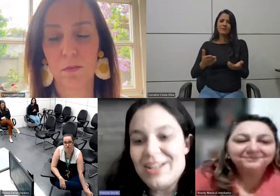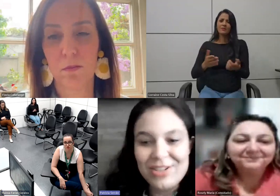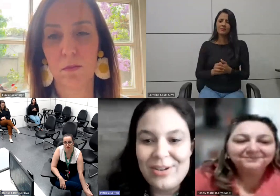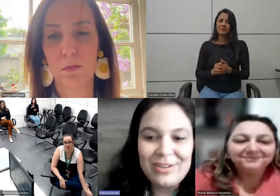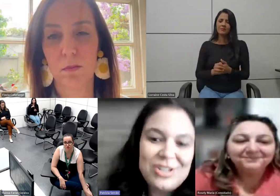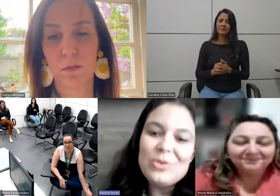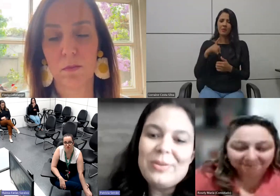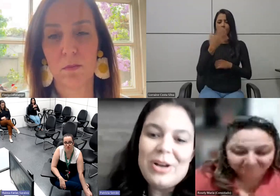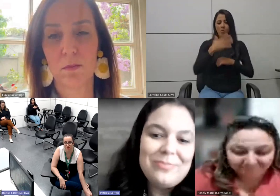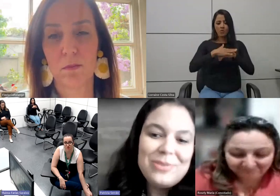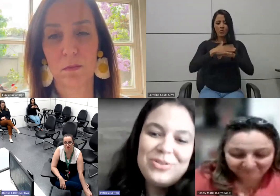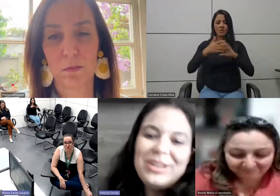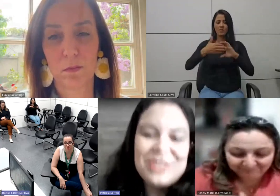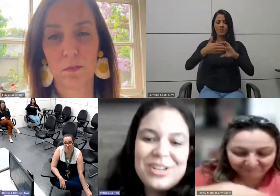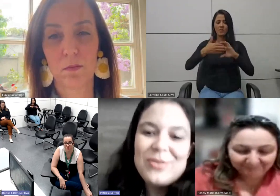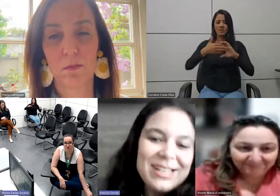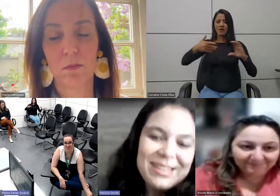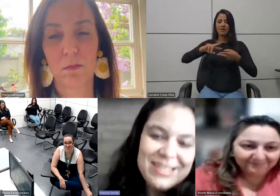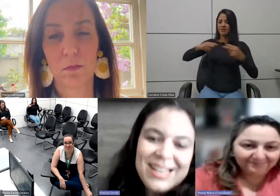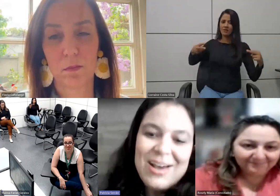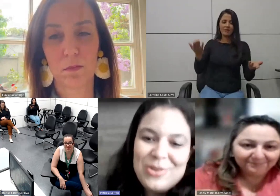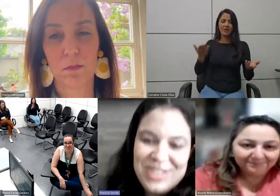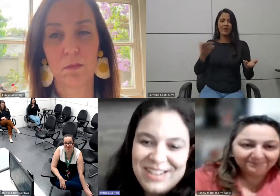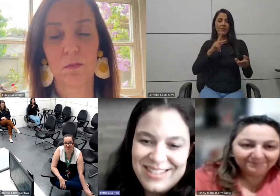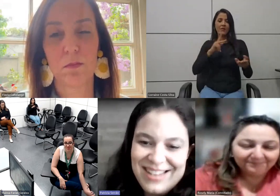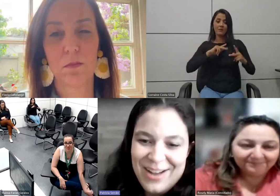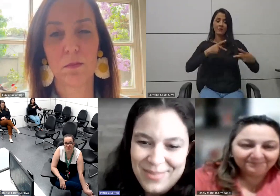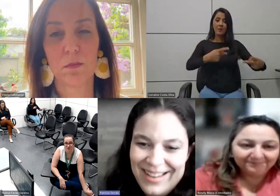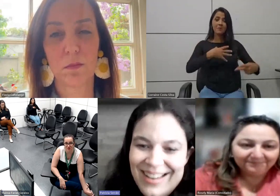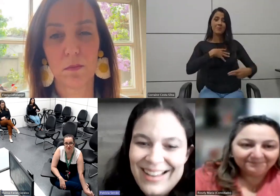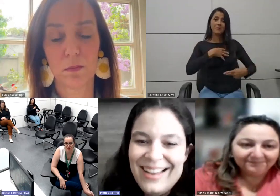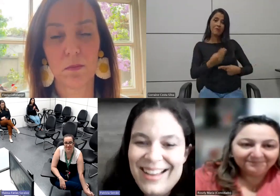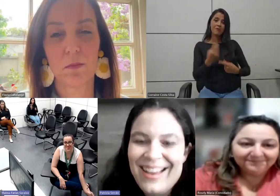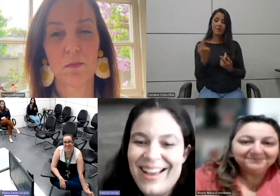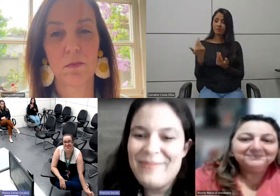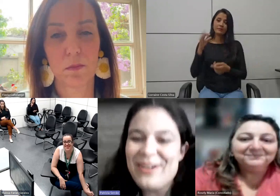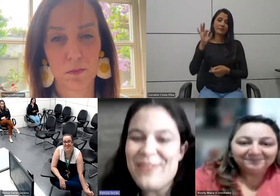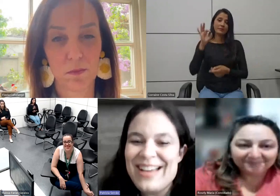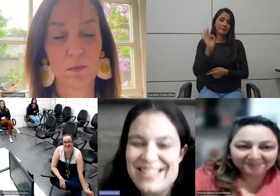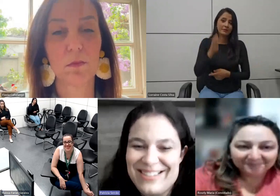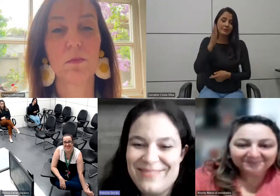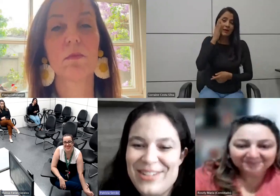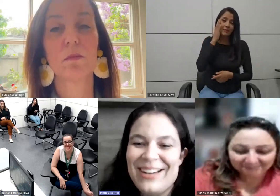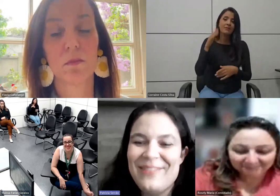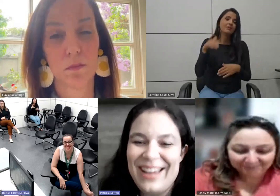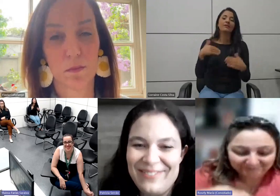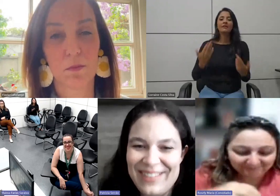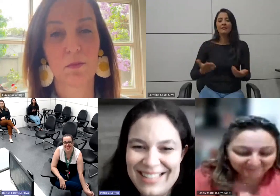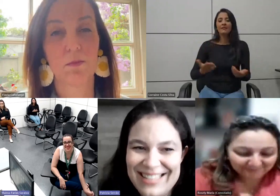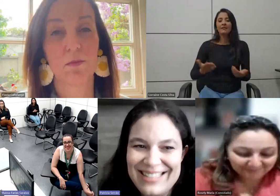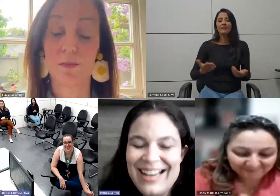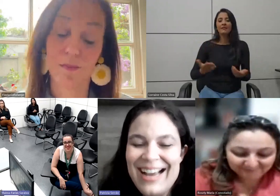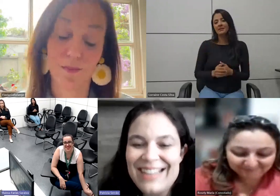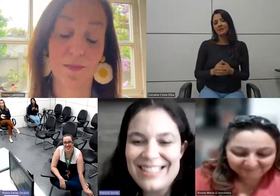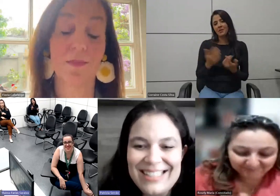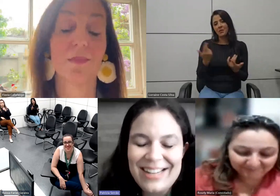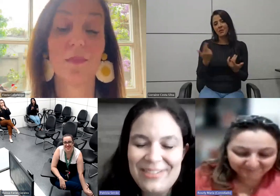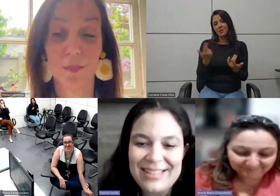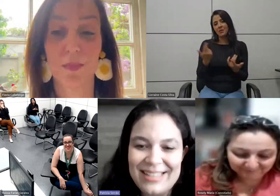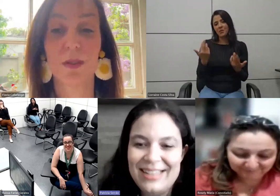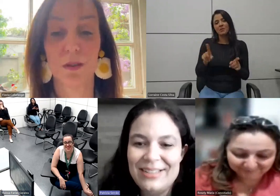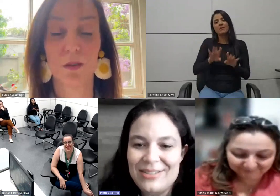uma doença rara genética, eu quero deixar o mundo melhor para os meus filhos que com certeza herdaram meus genes, sabe, é meio egoístmo também, mas